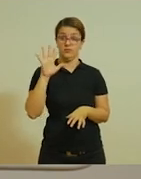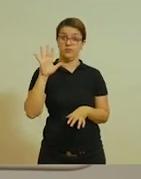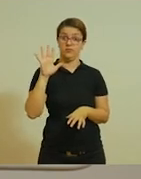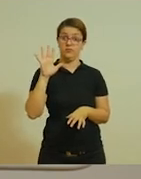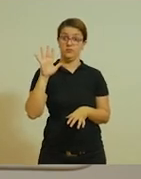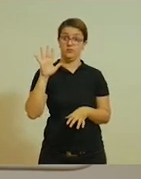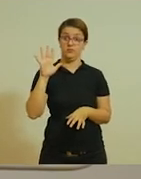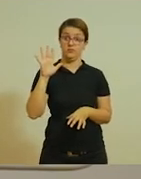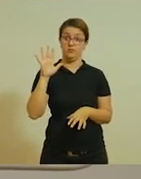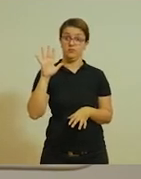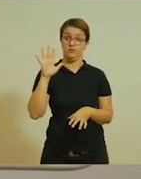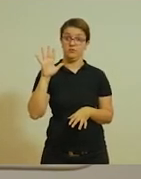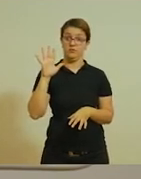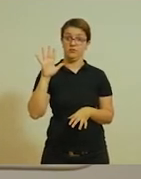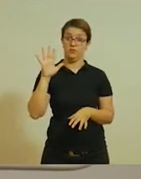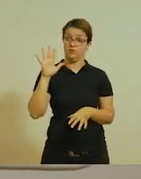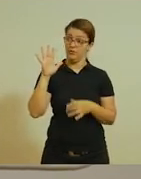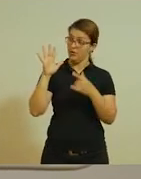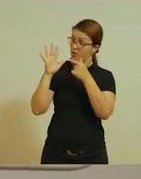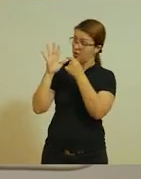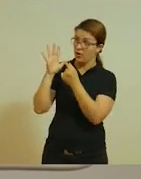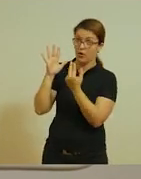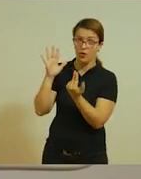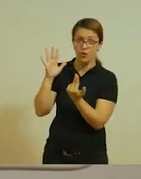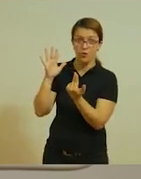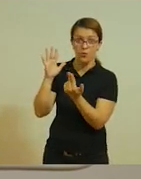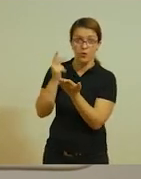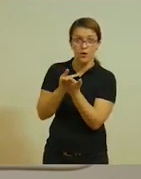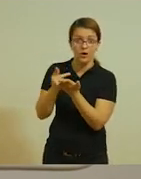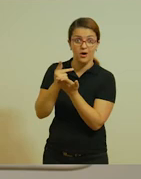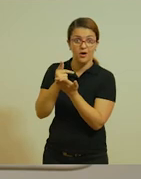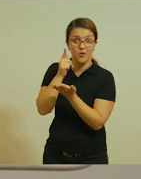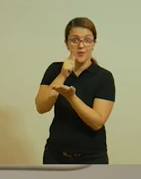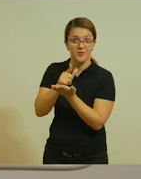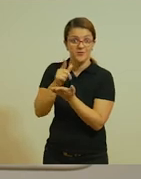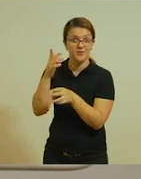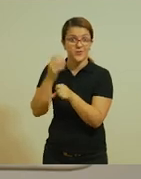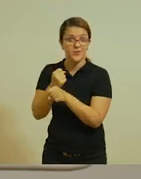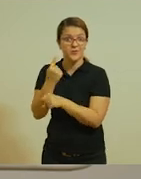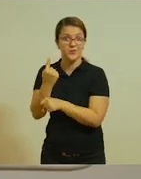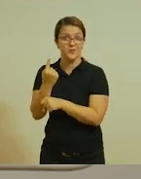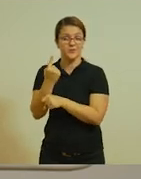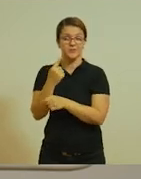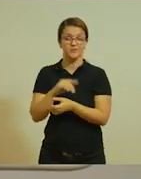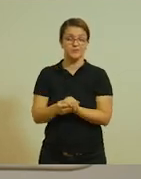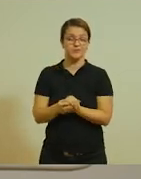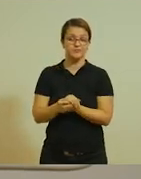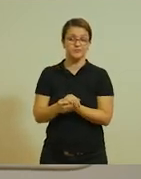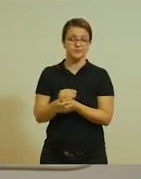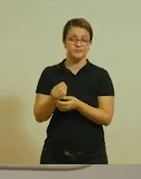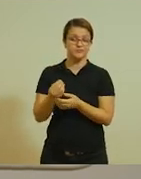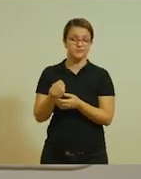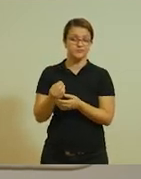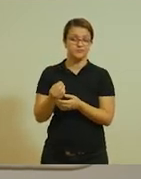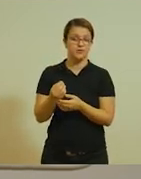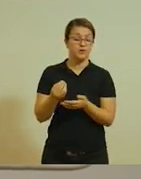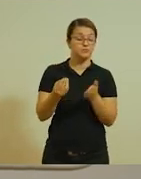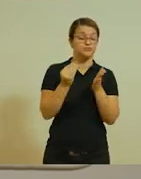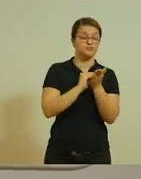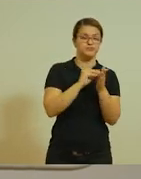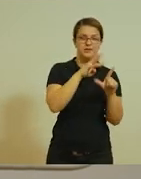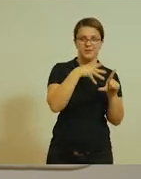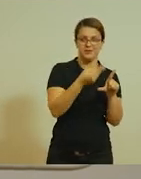Olha! Consegui! Acertei. Ganhei um ponto. Vou e vou marcar.